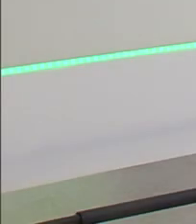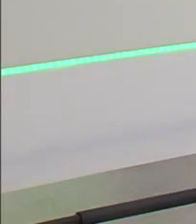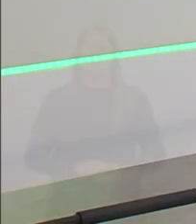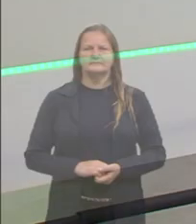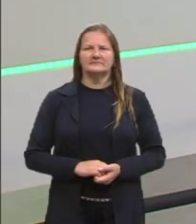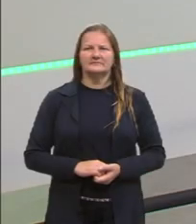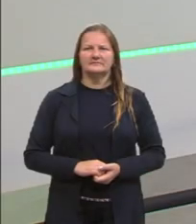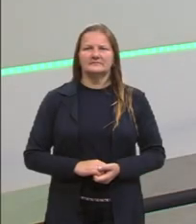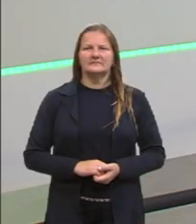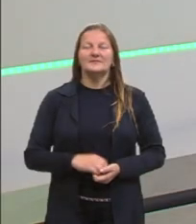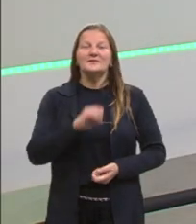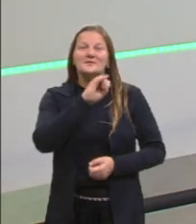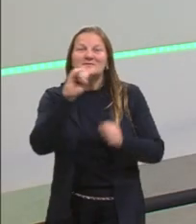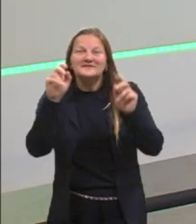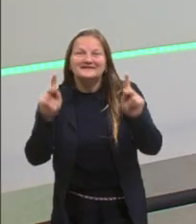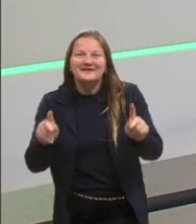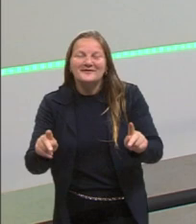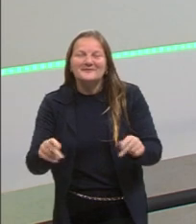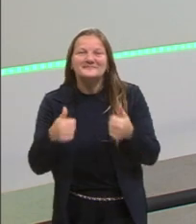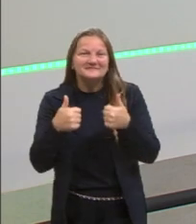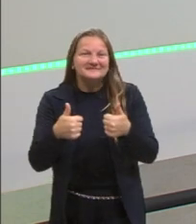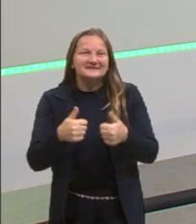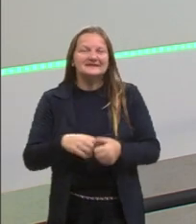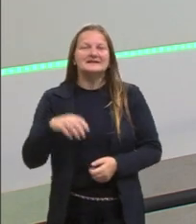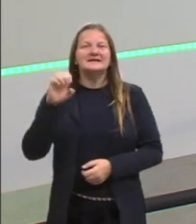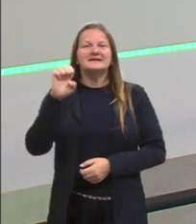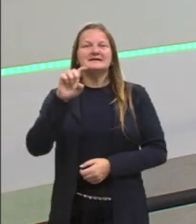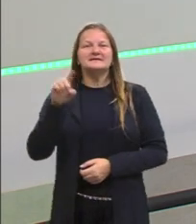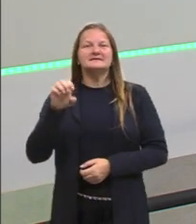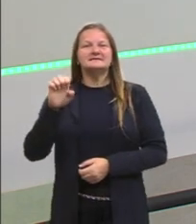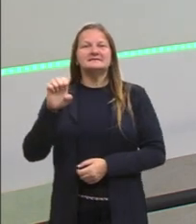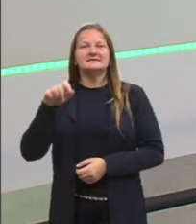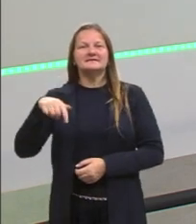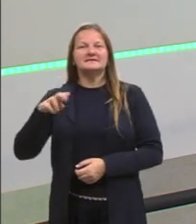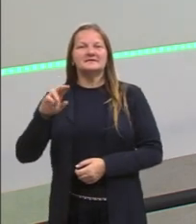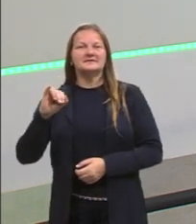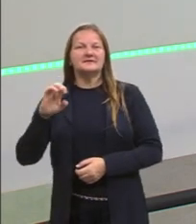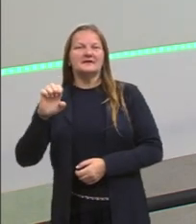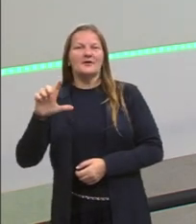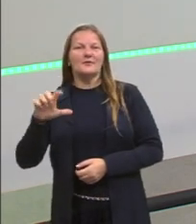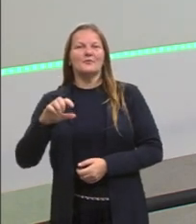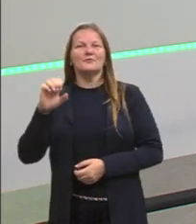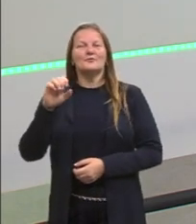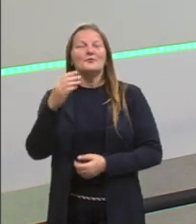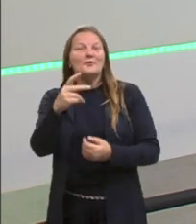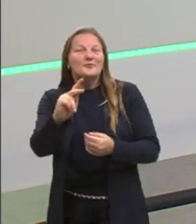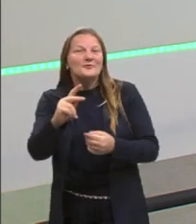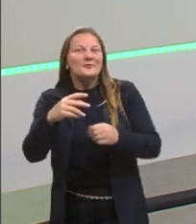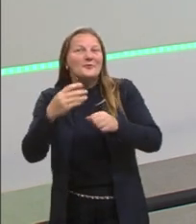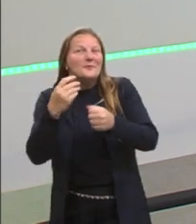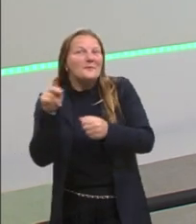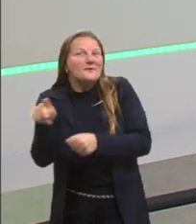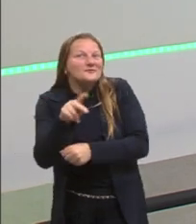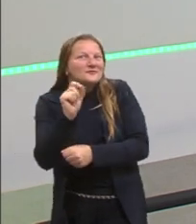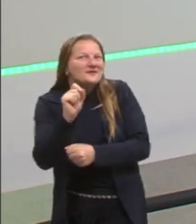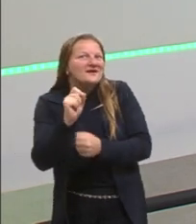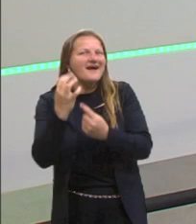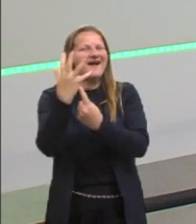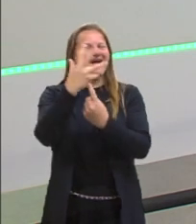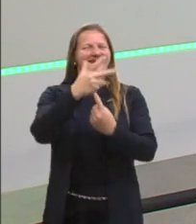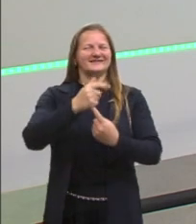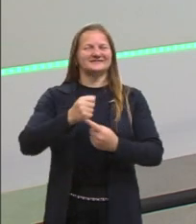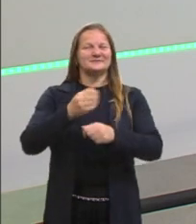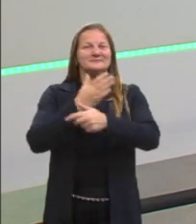E aí pessoal, beleza? Meu nome é Ezequiel Souza, sou até o professor de arte aqui no projeto